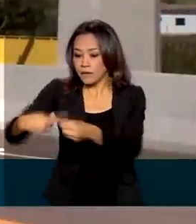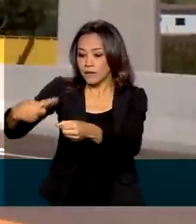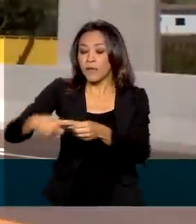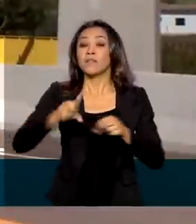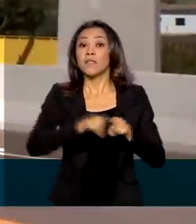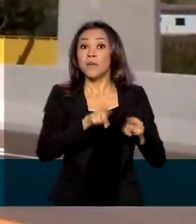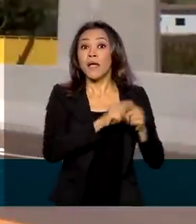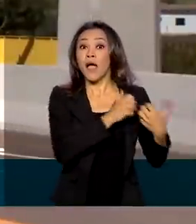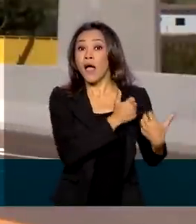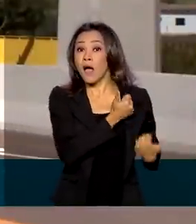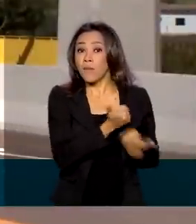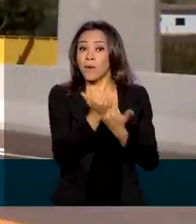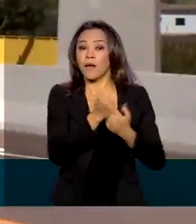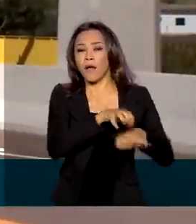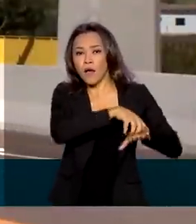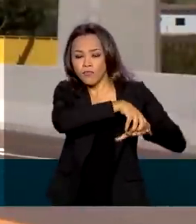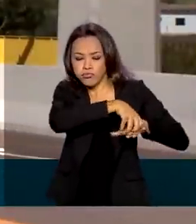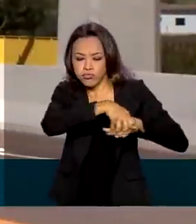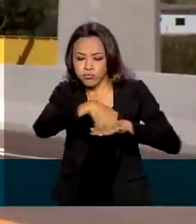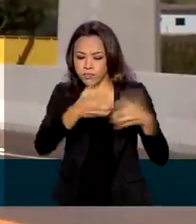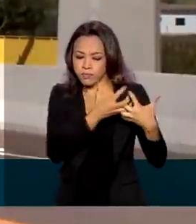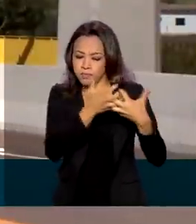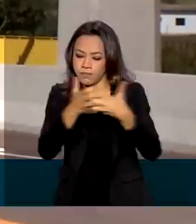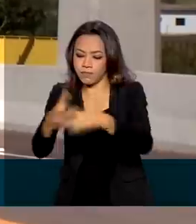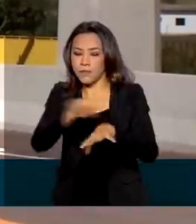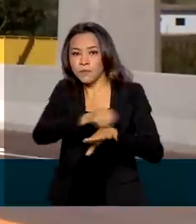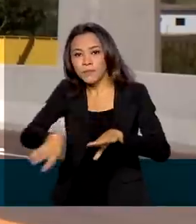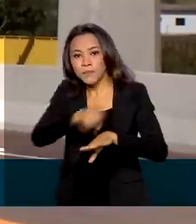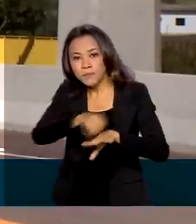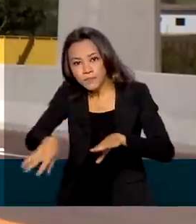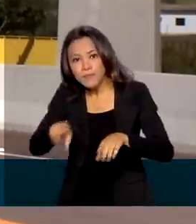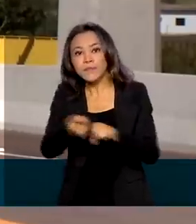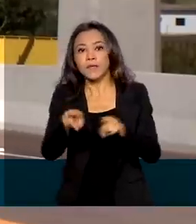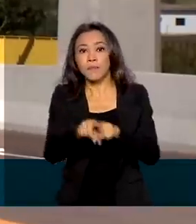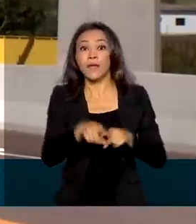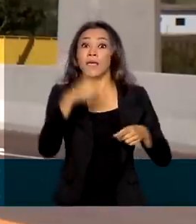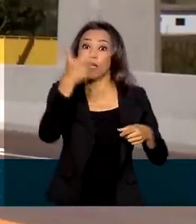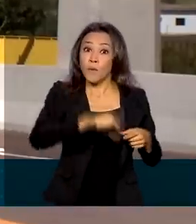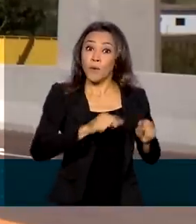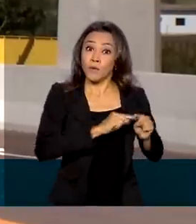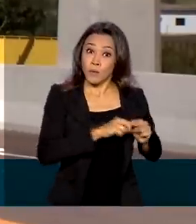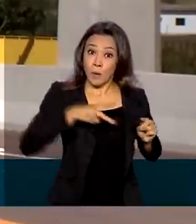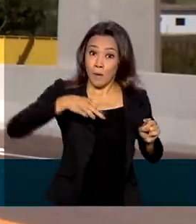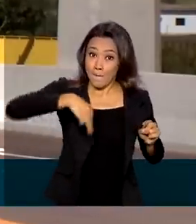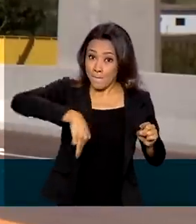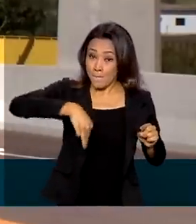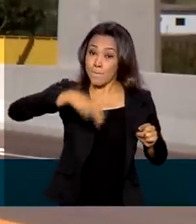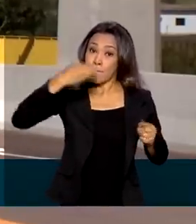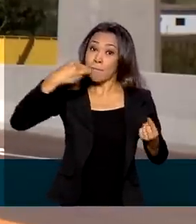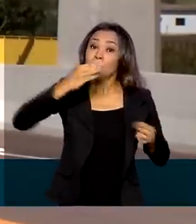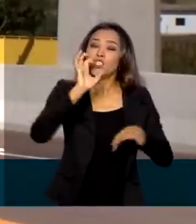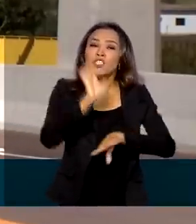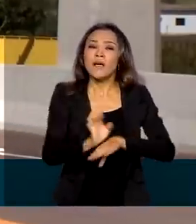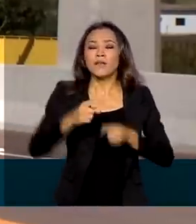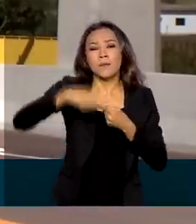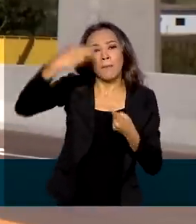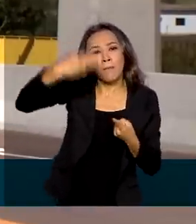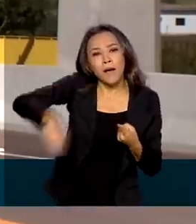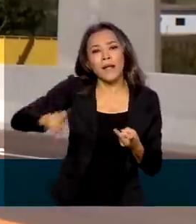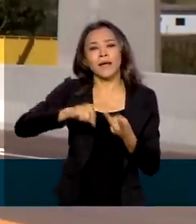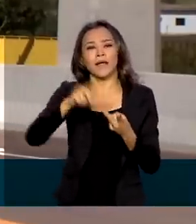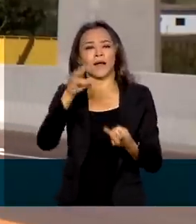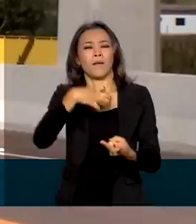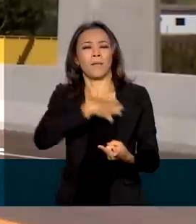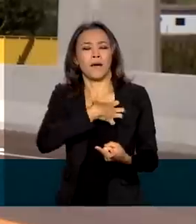a escoar a produção agropecuária e possibilitar a integração do Mato Piba, região formada pelos estados do Maranhão,